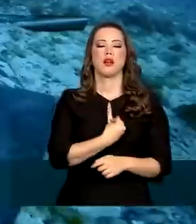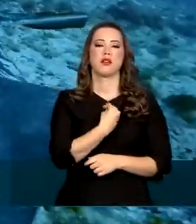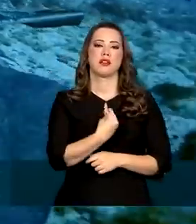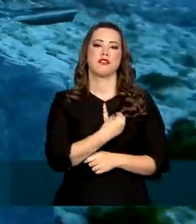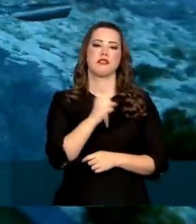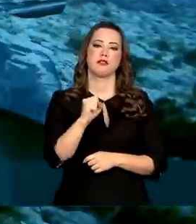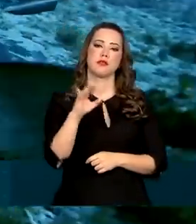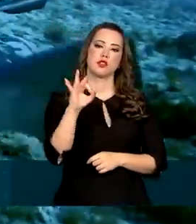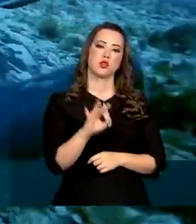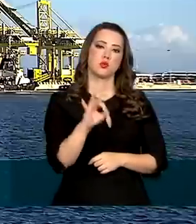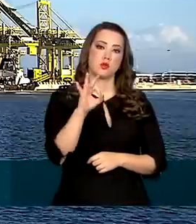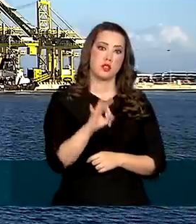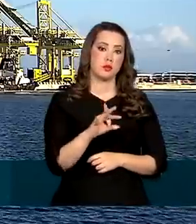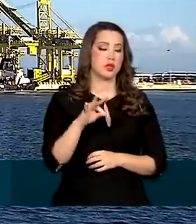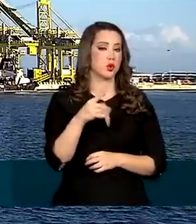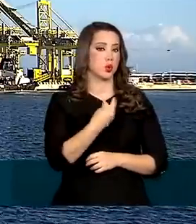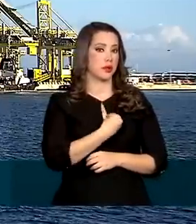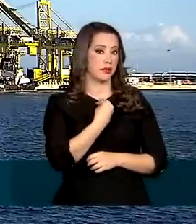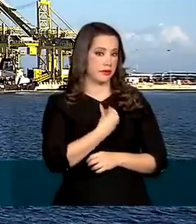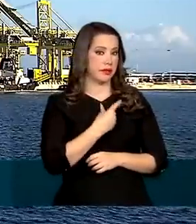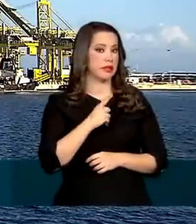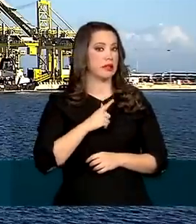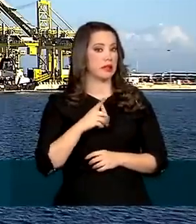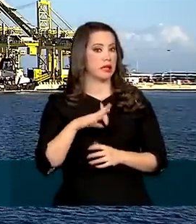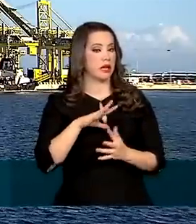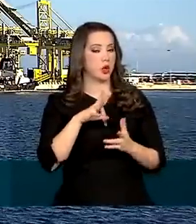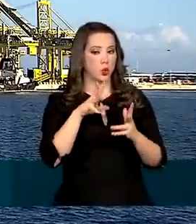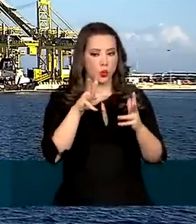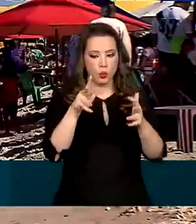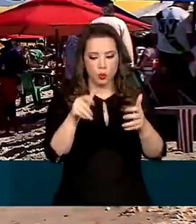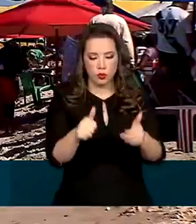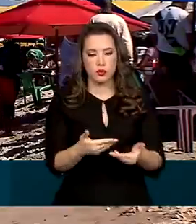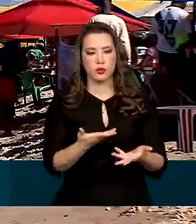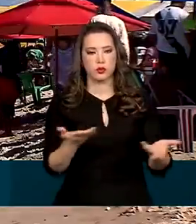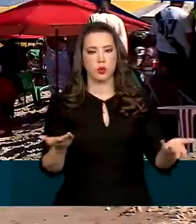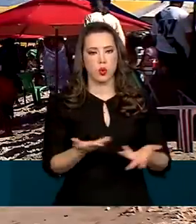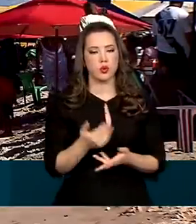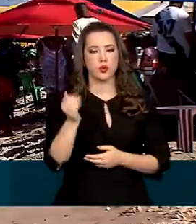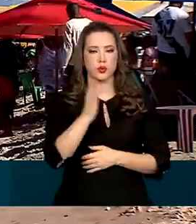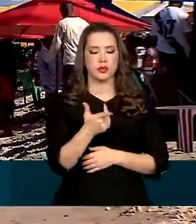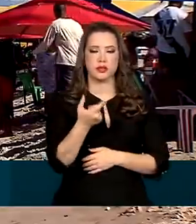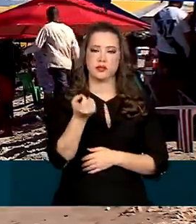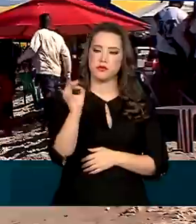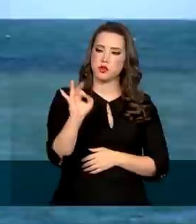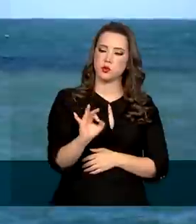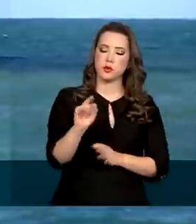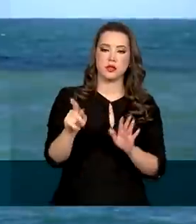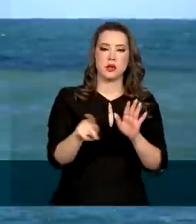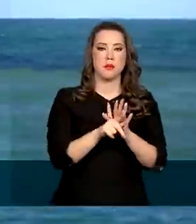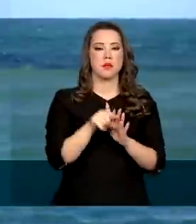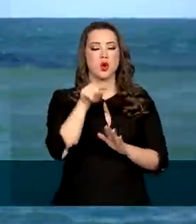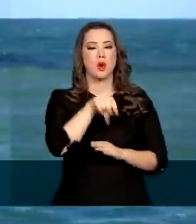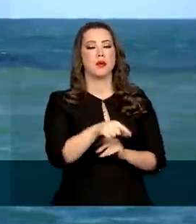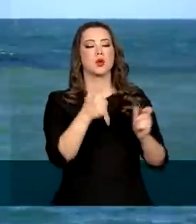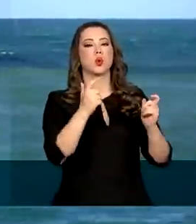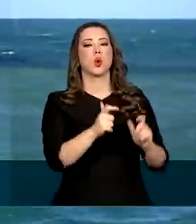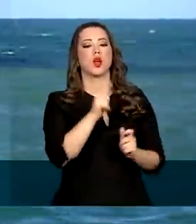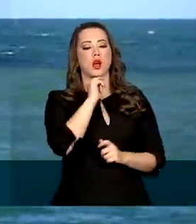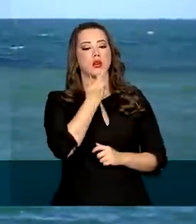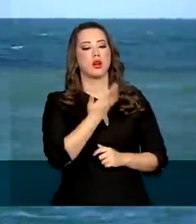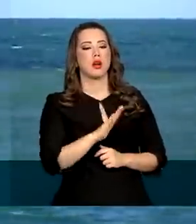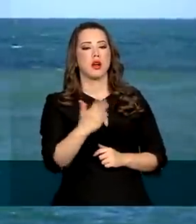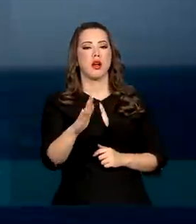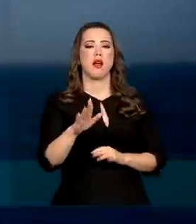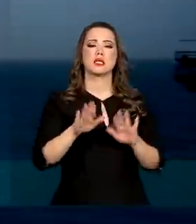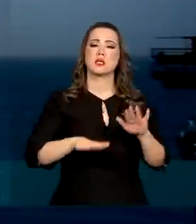vida existente na Terra. No Brasil, pelo menos 20% do PIB vem do oceano, seja do turismo ou da